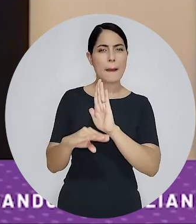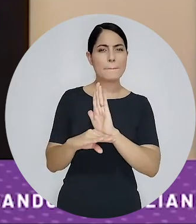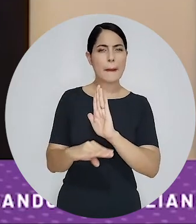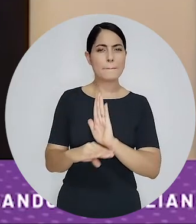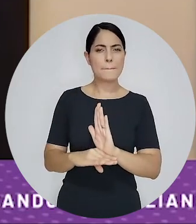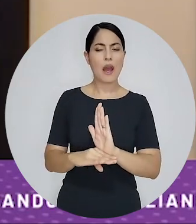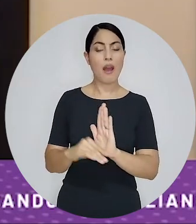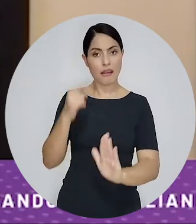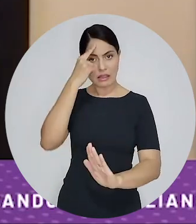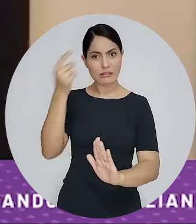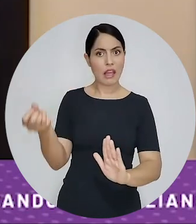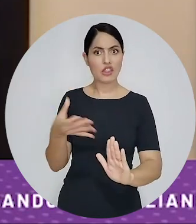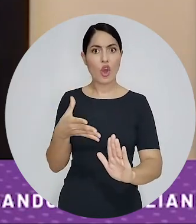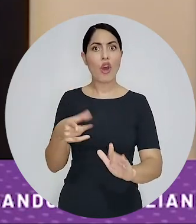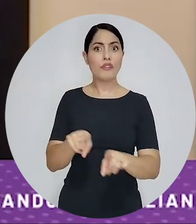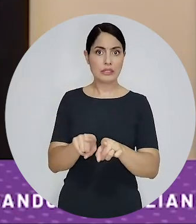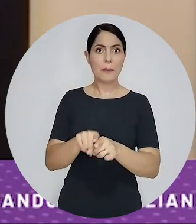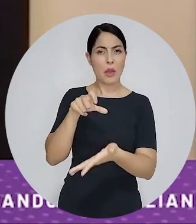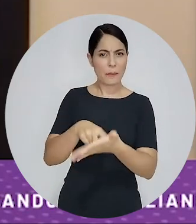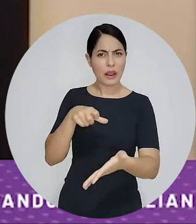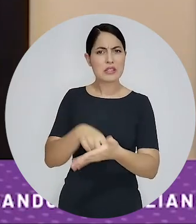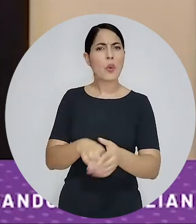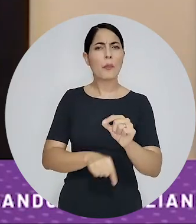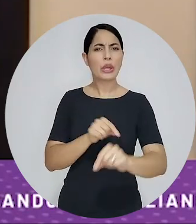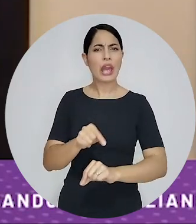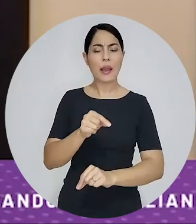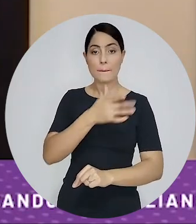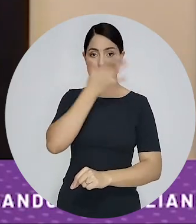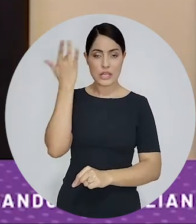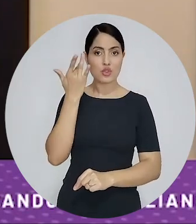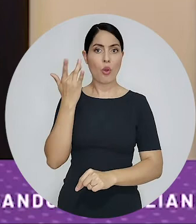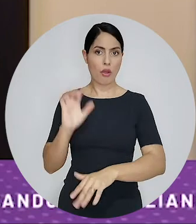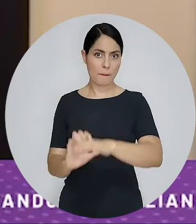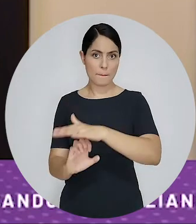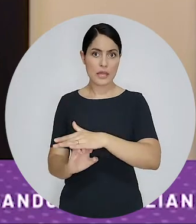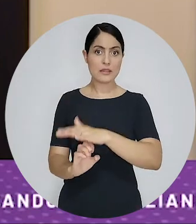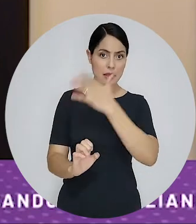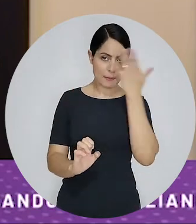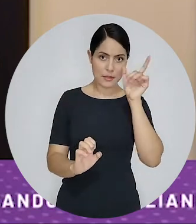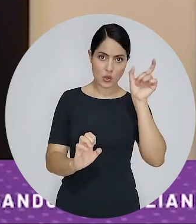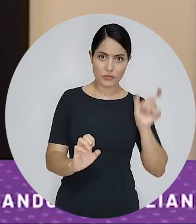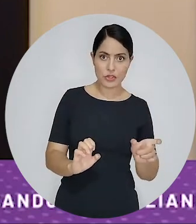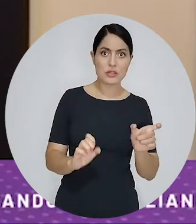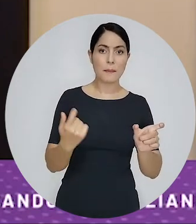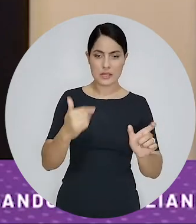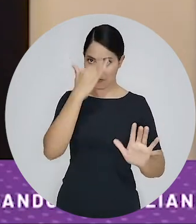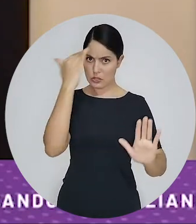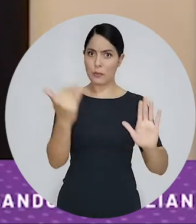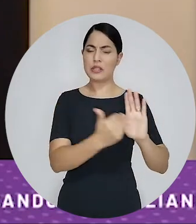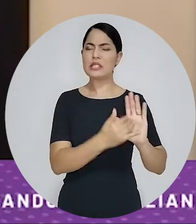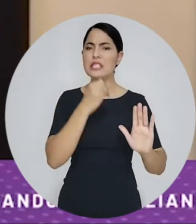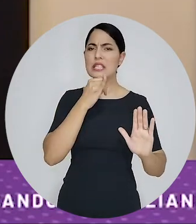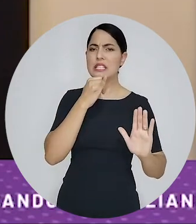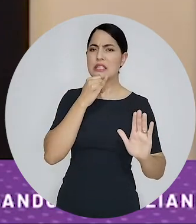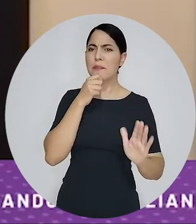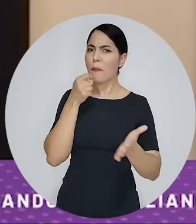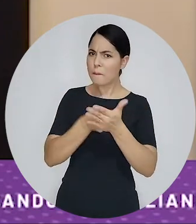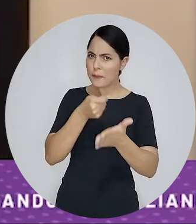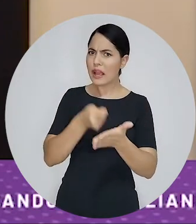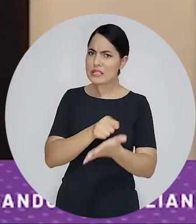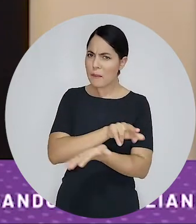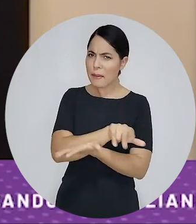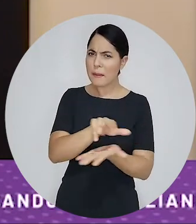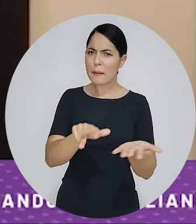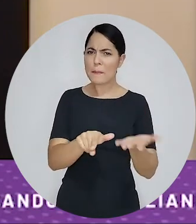obrigações uma série de inovações e obrigações para empresas e para pessoas físicas também. Então por exemplo a responsabilidade